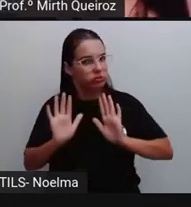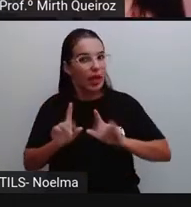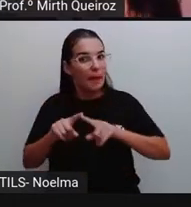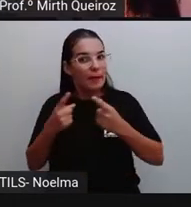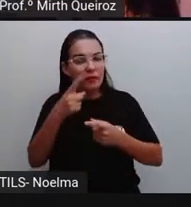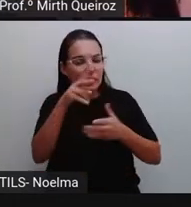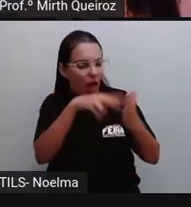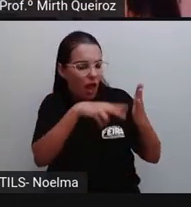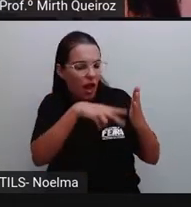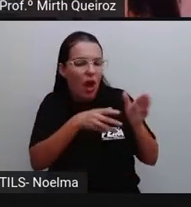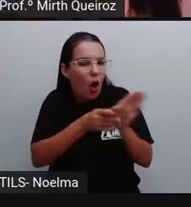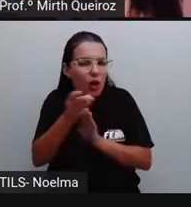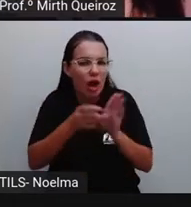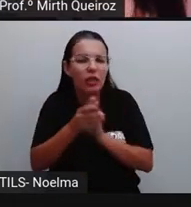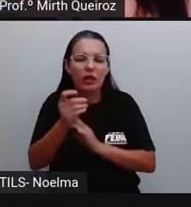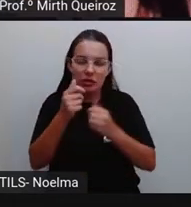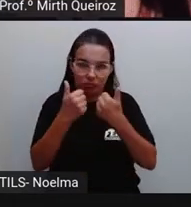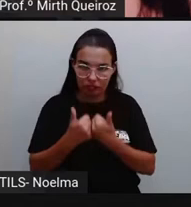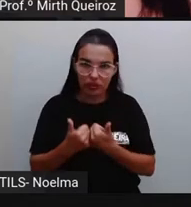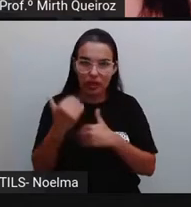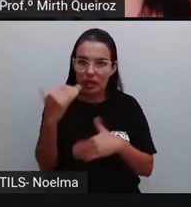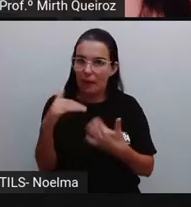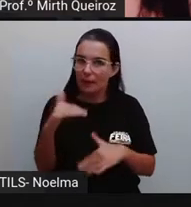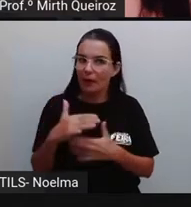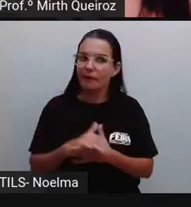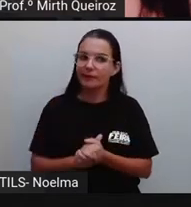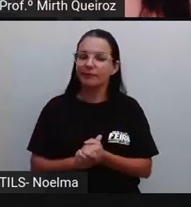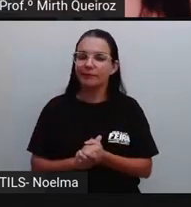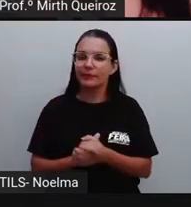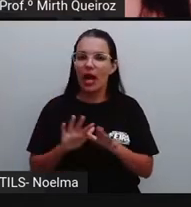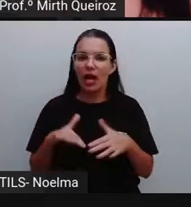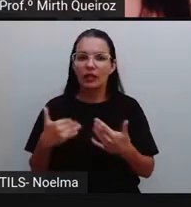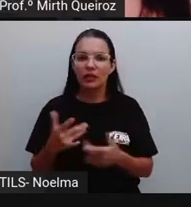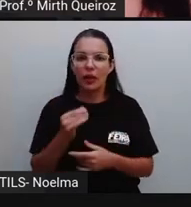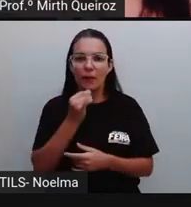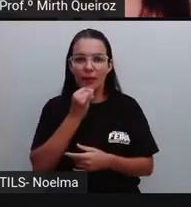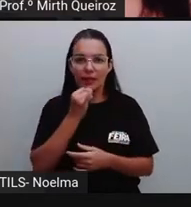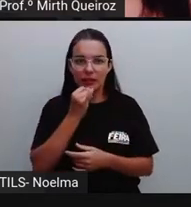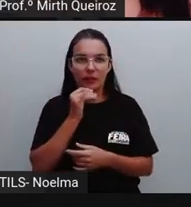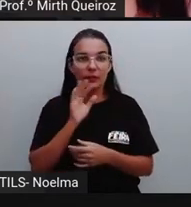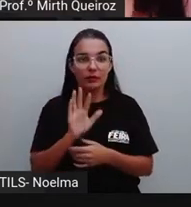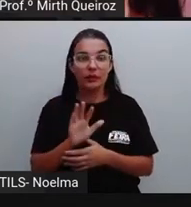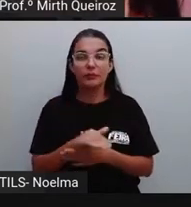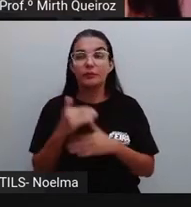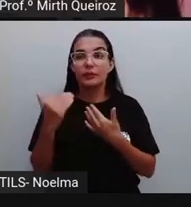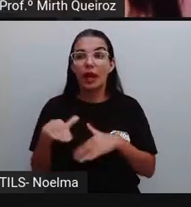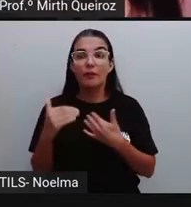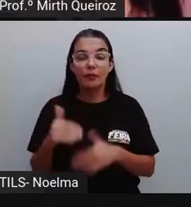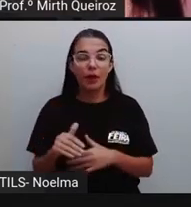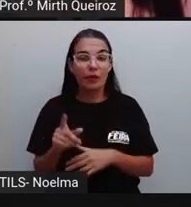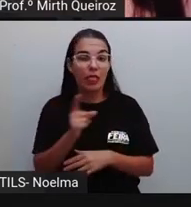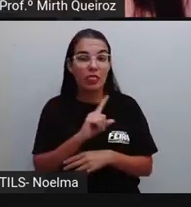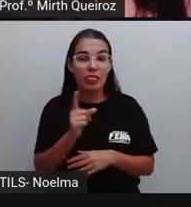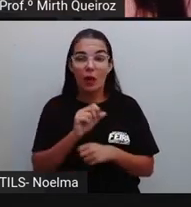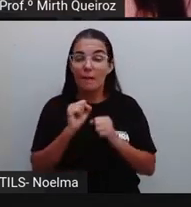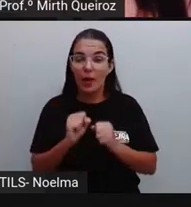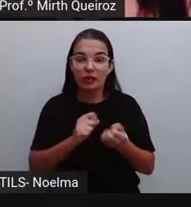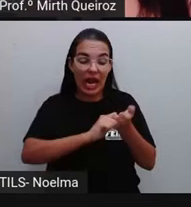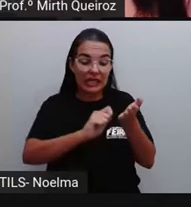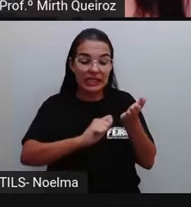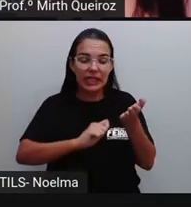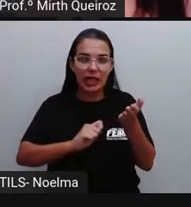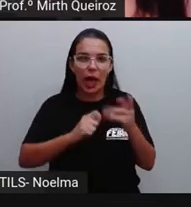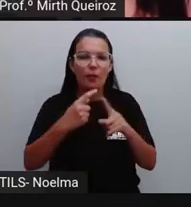produção de uma carta, né? E lá, neste caso, em prova de vestibulares, não se afina, porque alguém pode